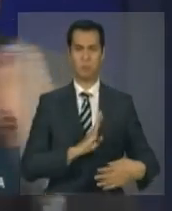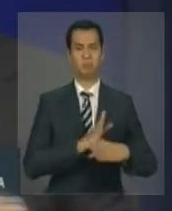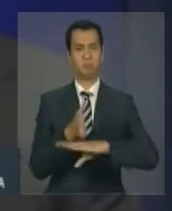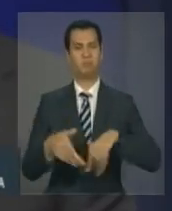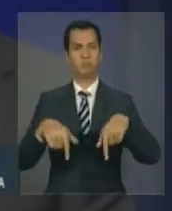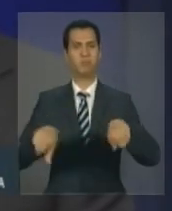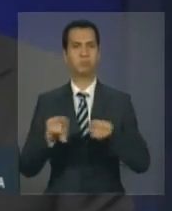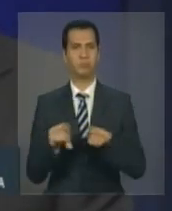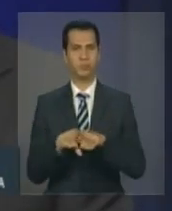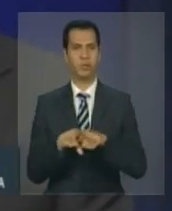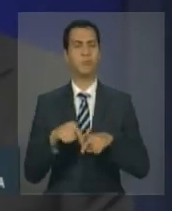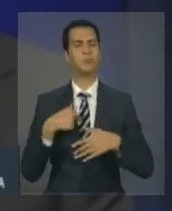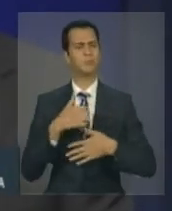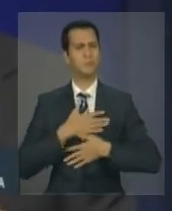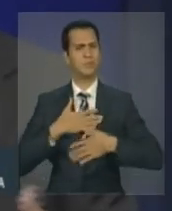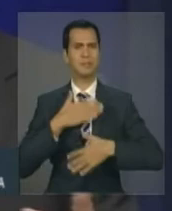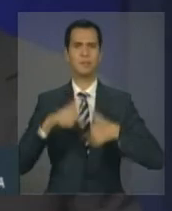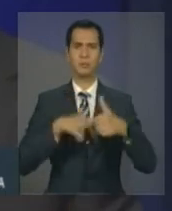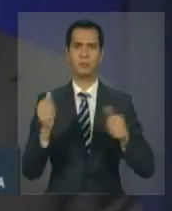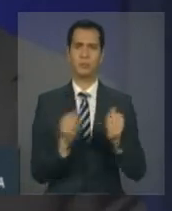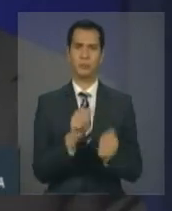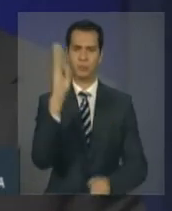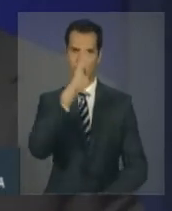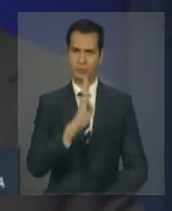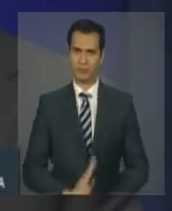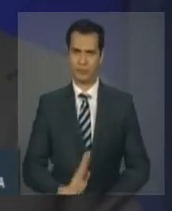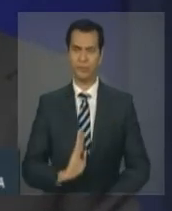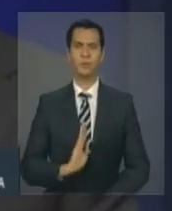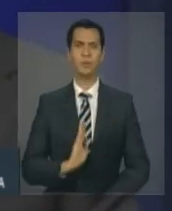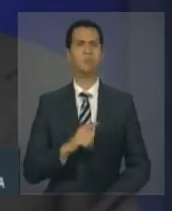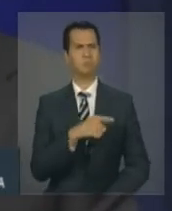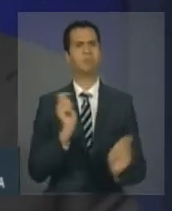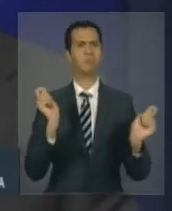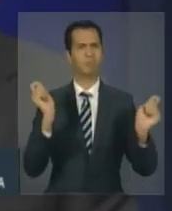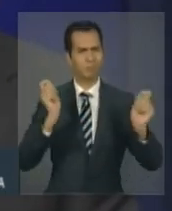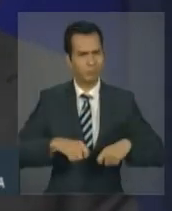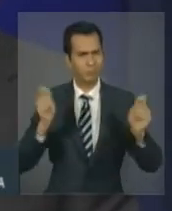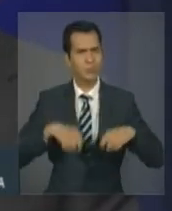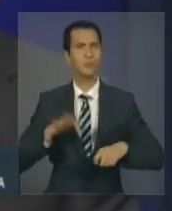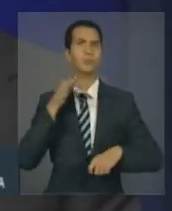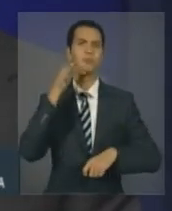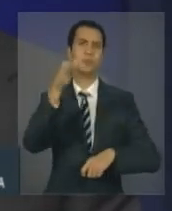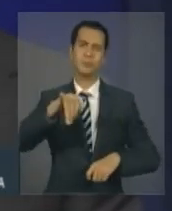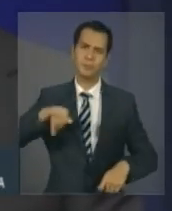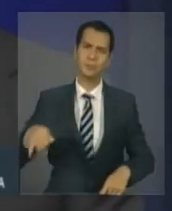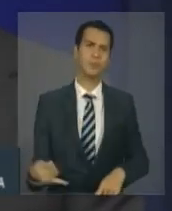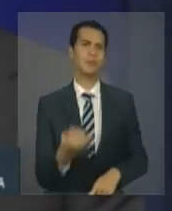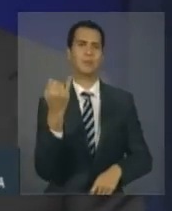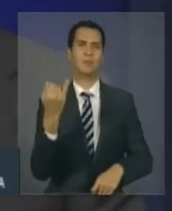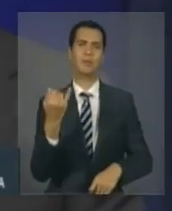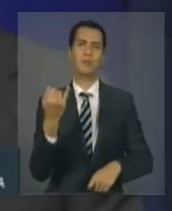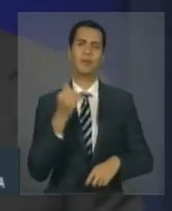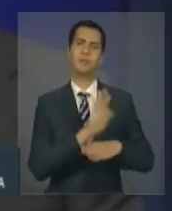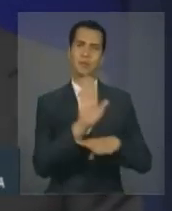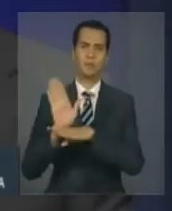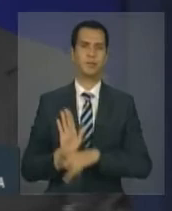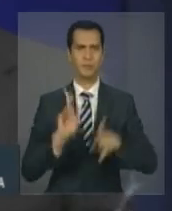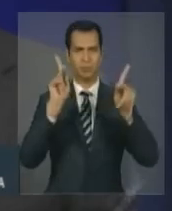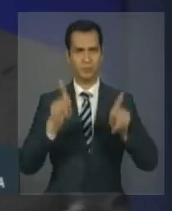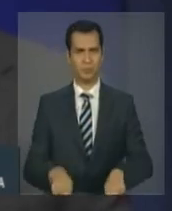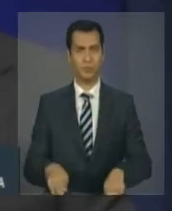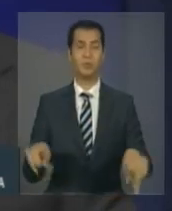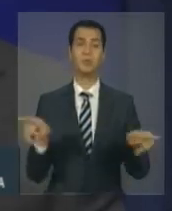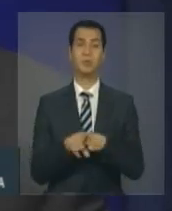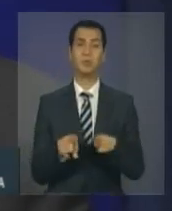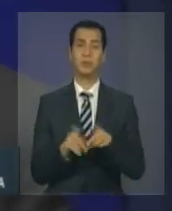com o Brasil e julgo que há aqui um potencial imenso a explorar para bem, obviamente, dos nossos povos. Queria